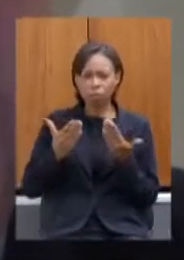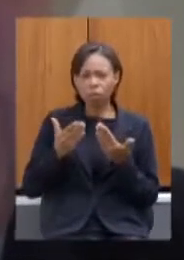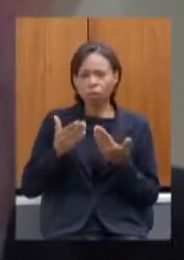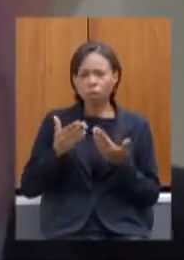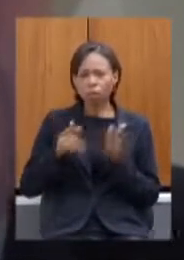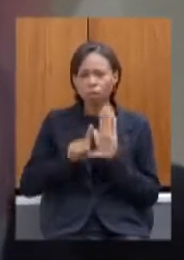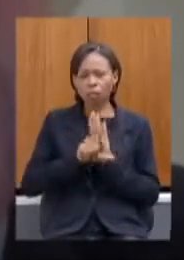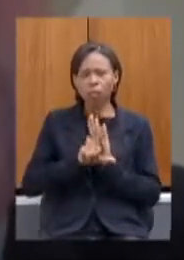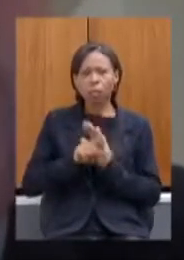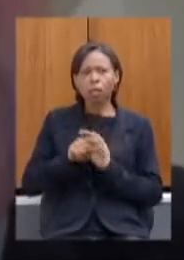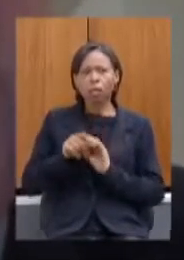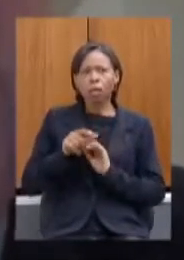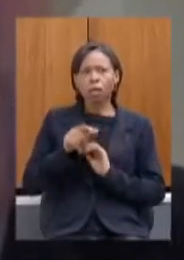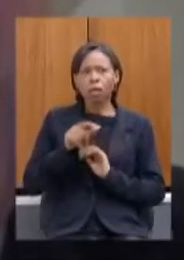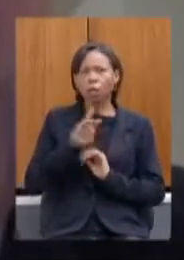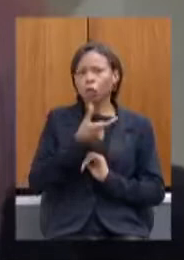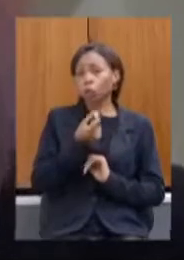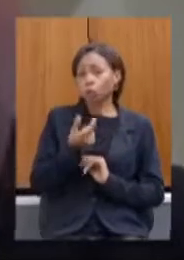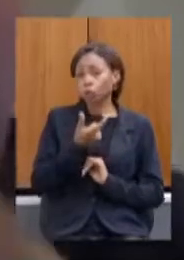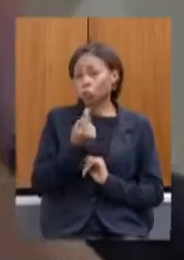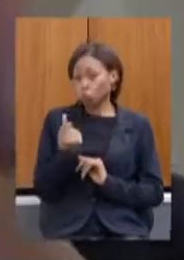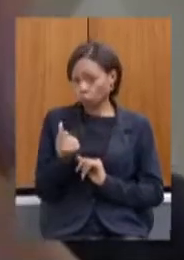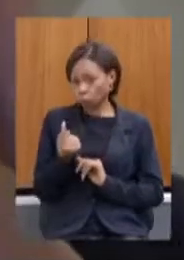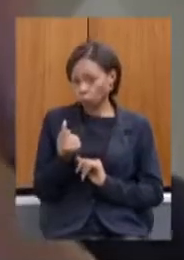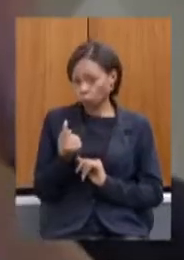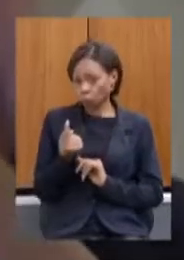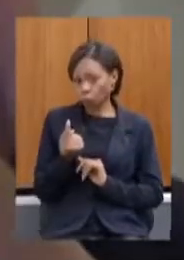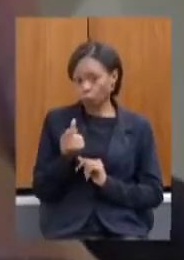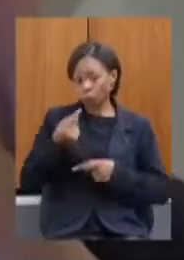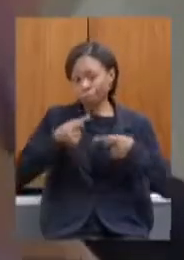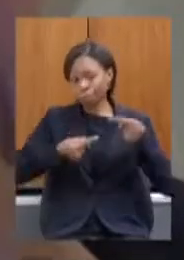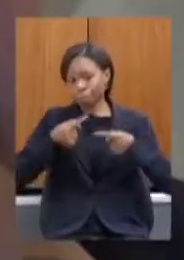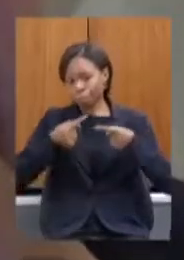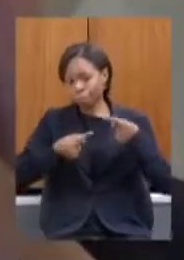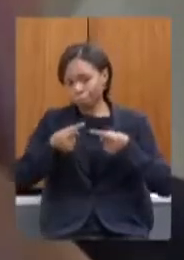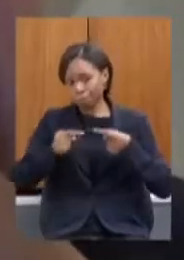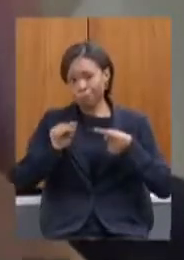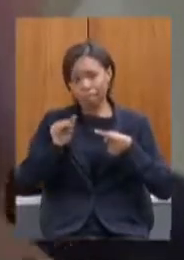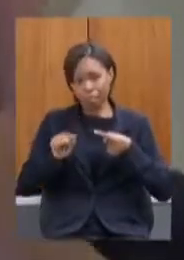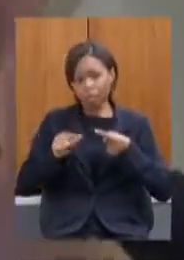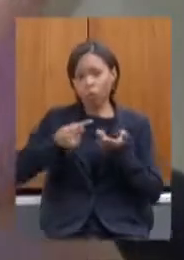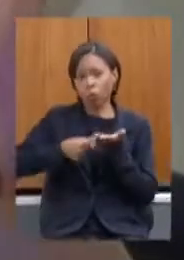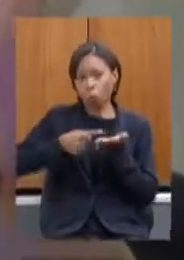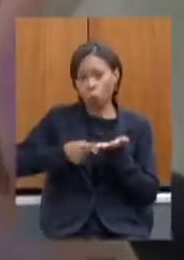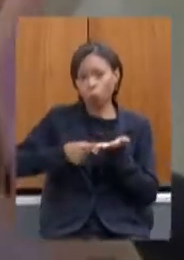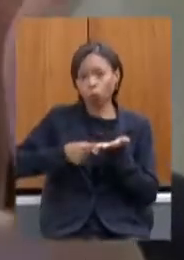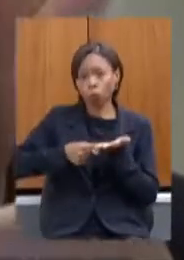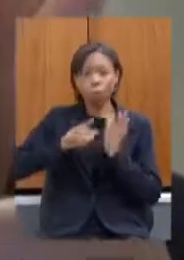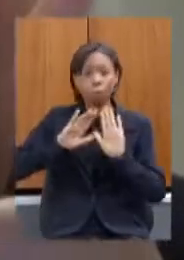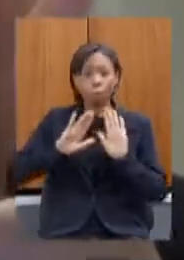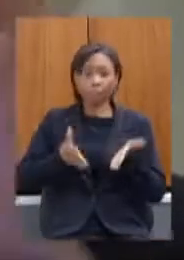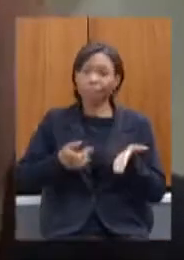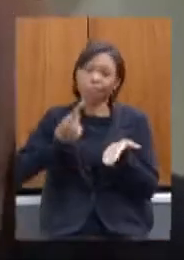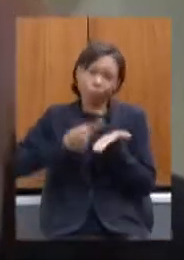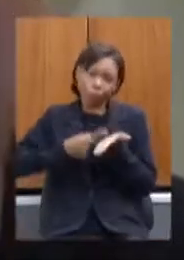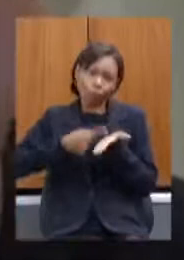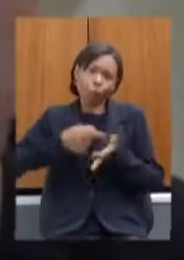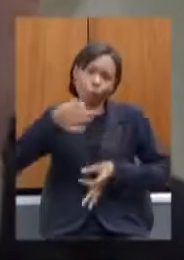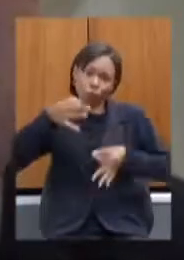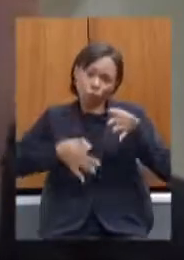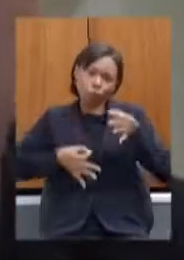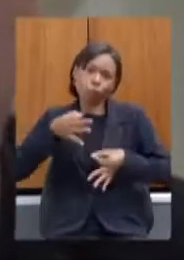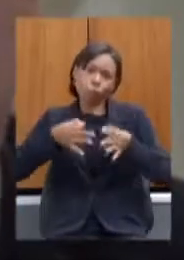se discutir ou se rediscutir os termos desse acordo mas como já é um acordo judicial que foi